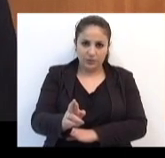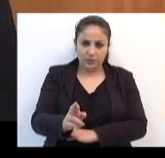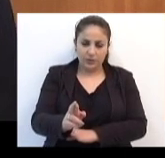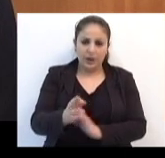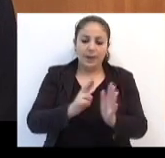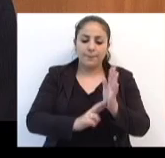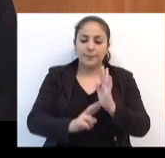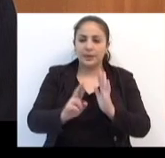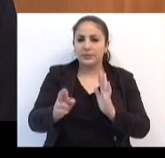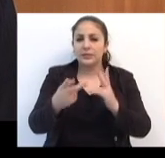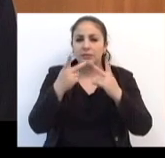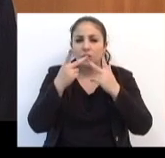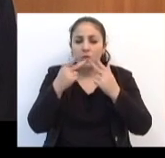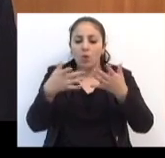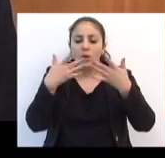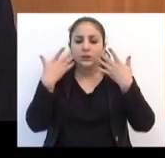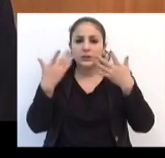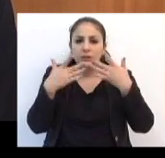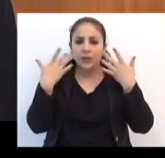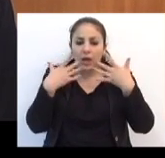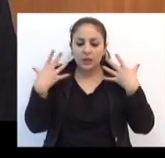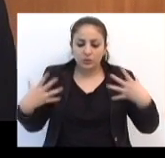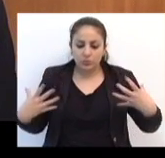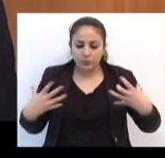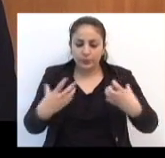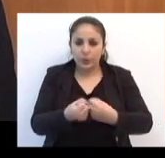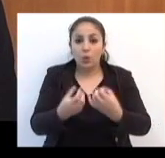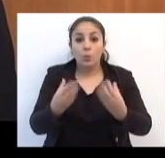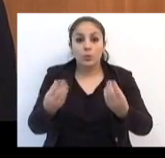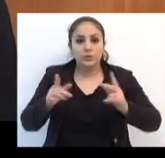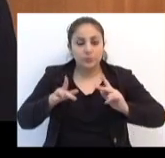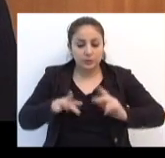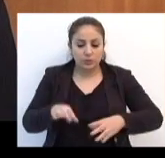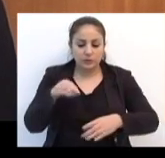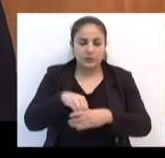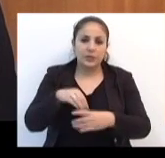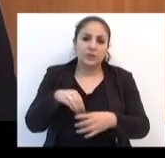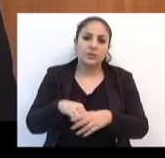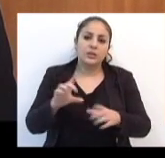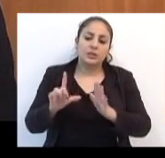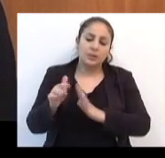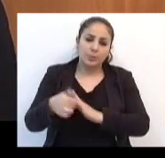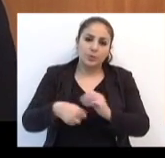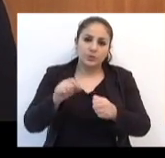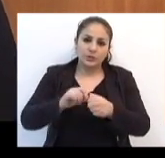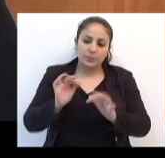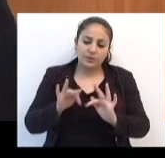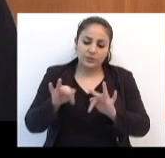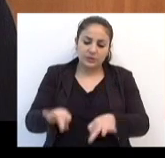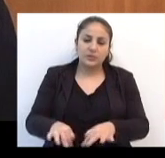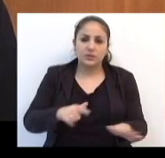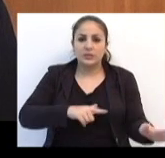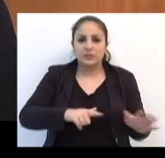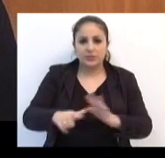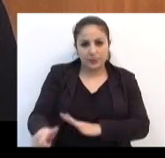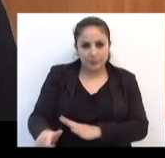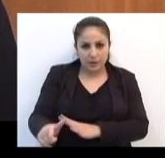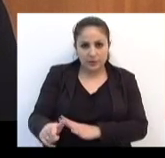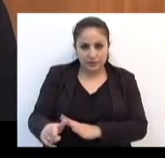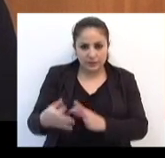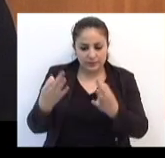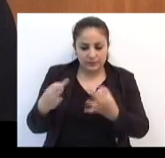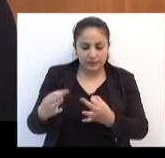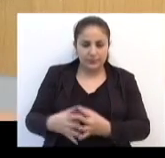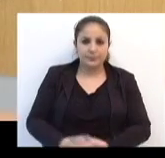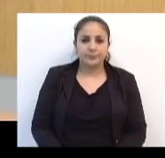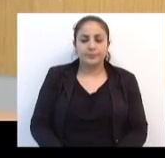de um incidente com múltiplas vítimas. E depois fazemos o encerramento da semana com chave